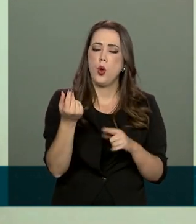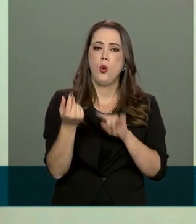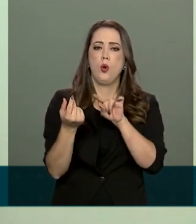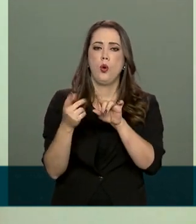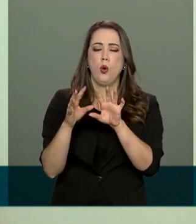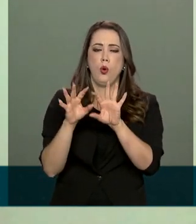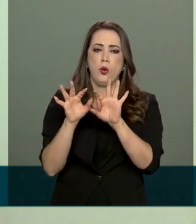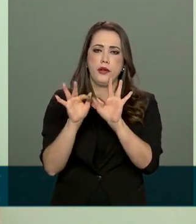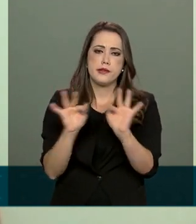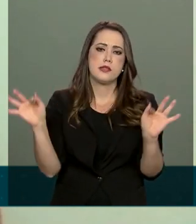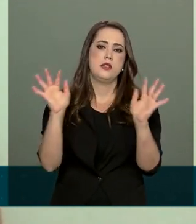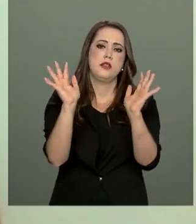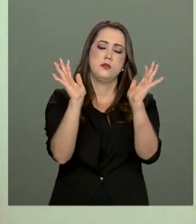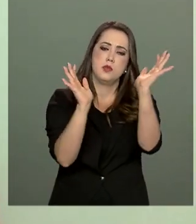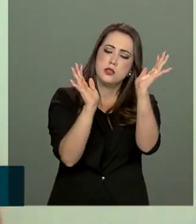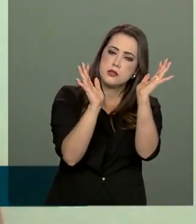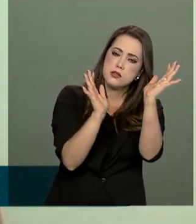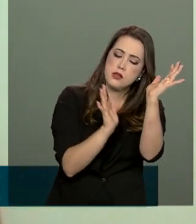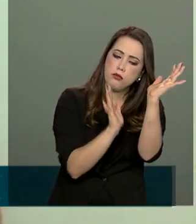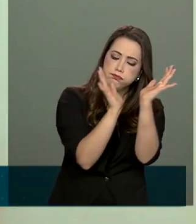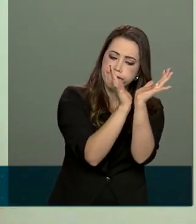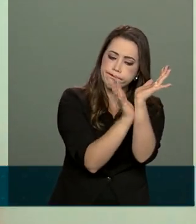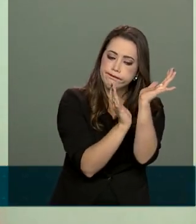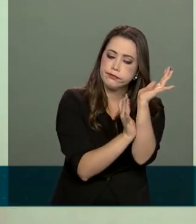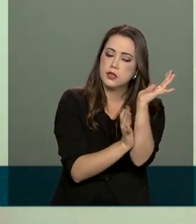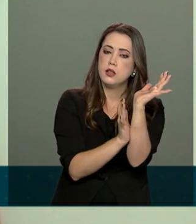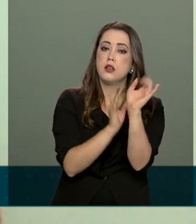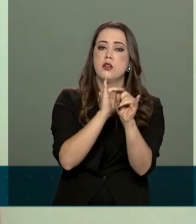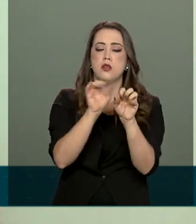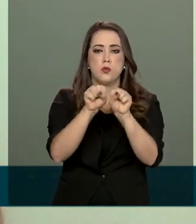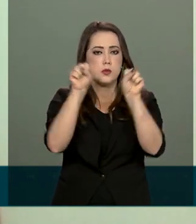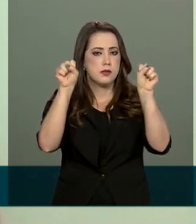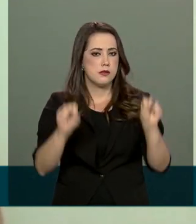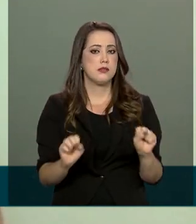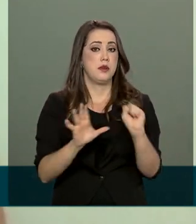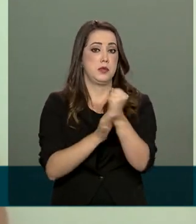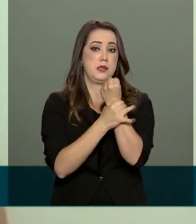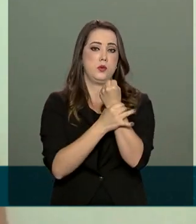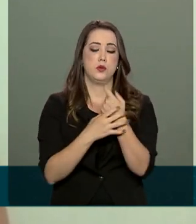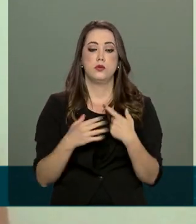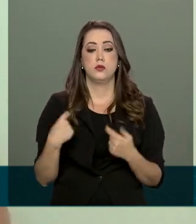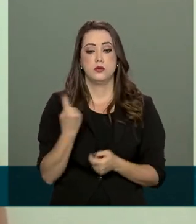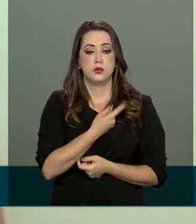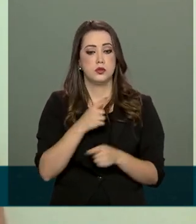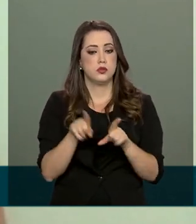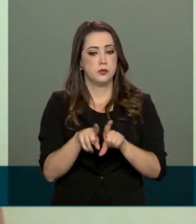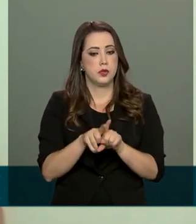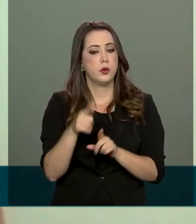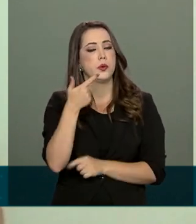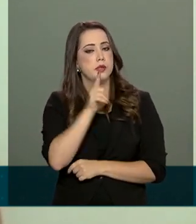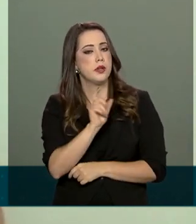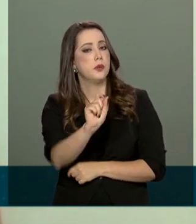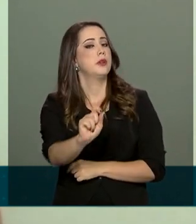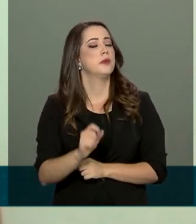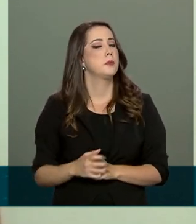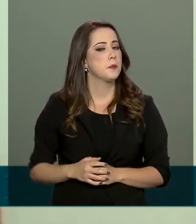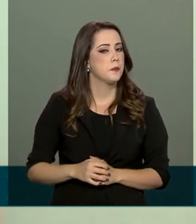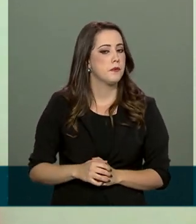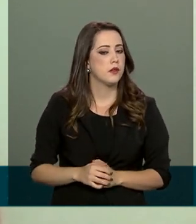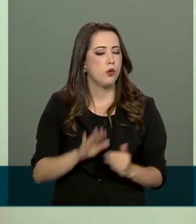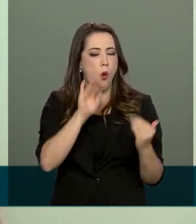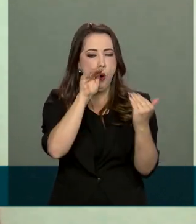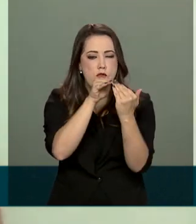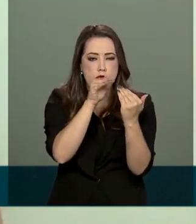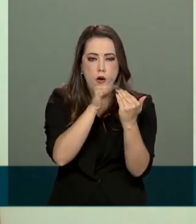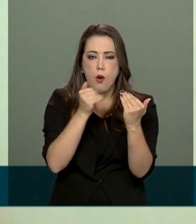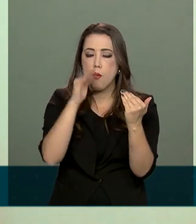desburocratização por meio de um sistema que eu considero seguro, a gente também consegue focar